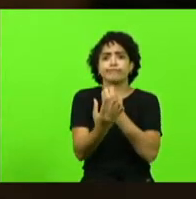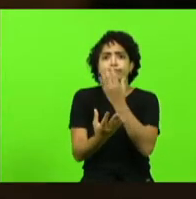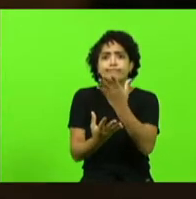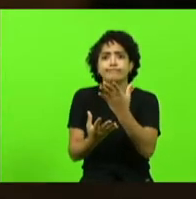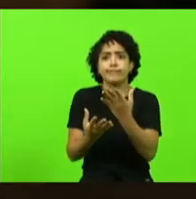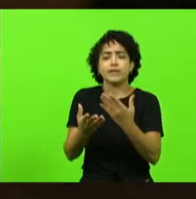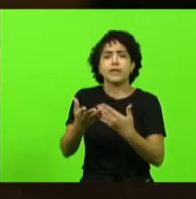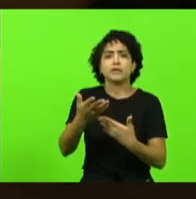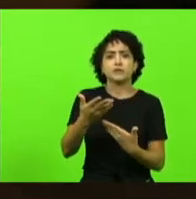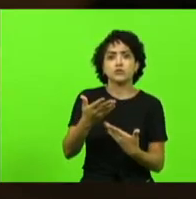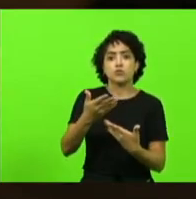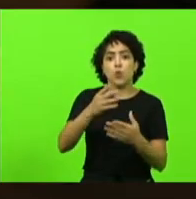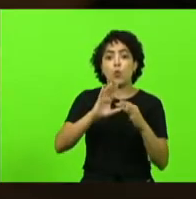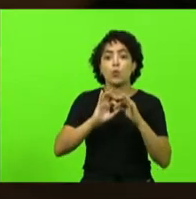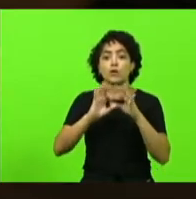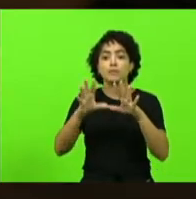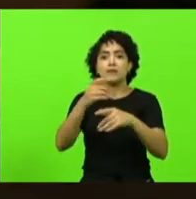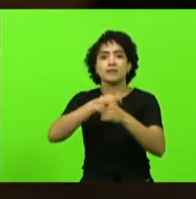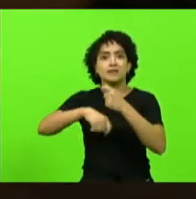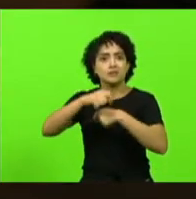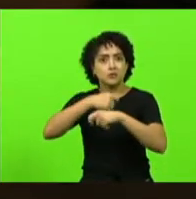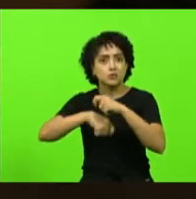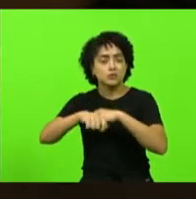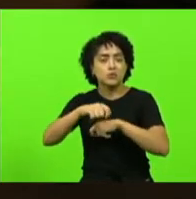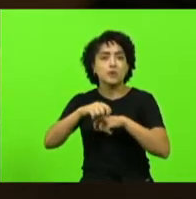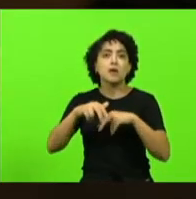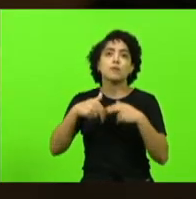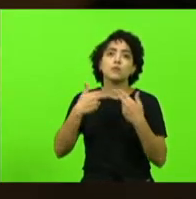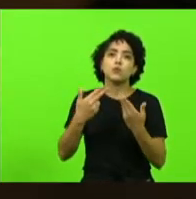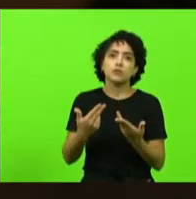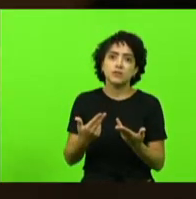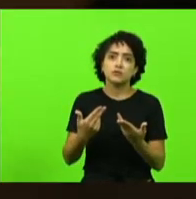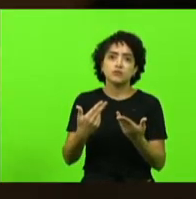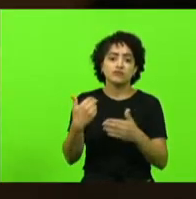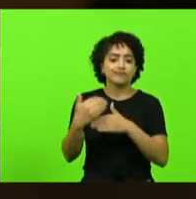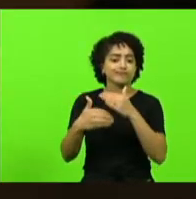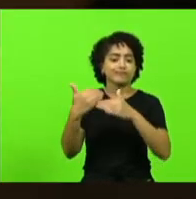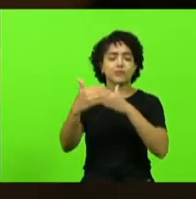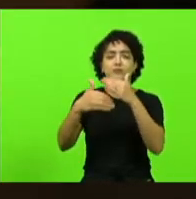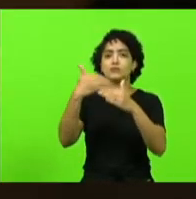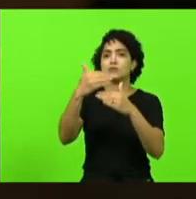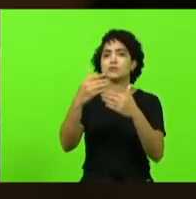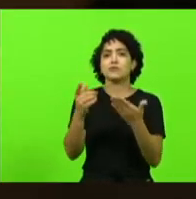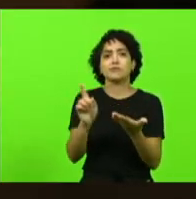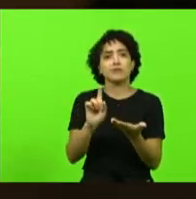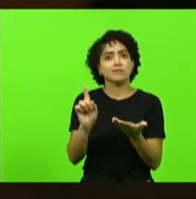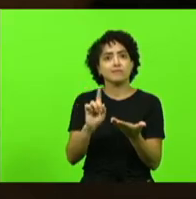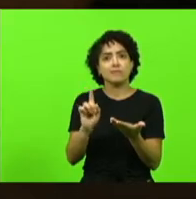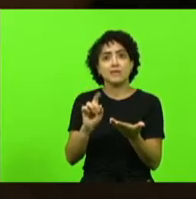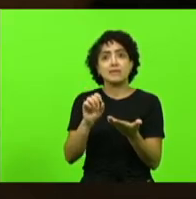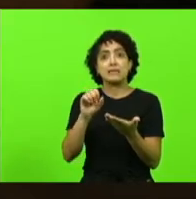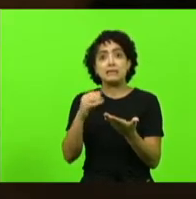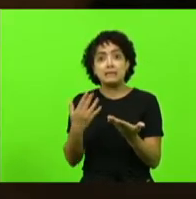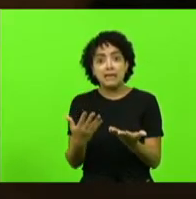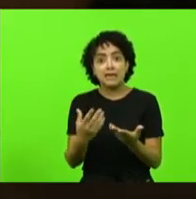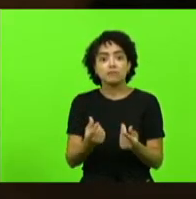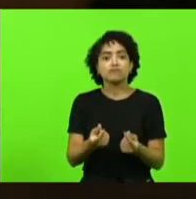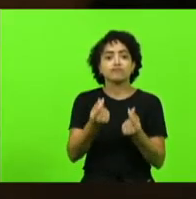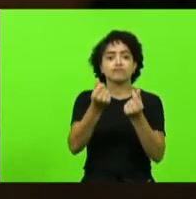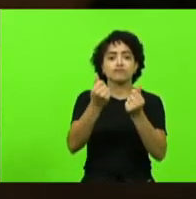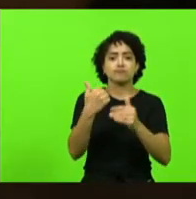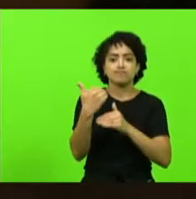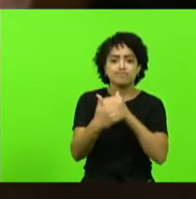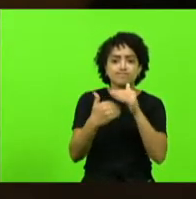e é por isso que também não somos um país próspero porque só há prosperidade quando respeitamos